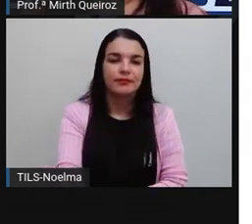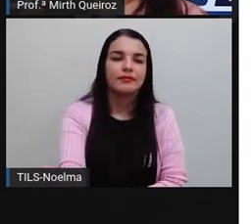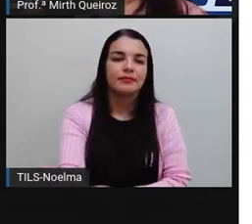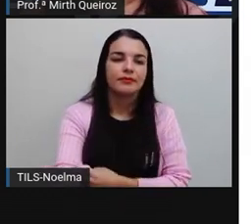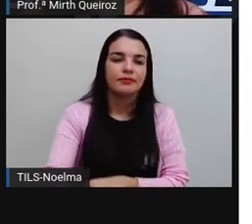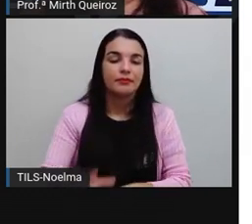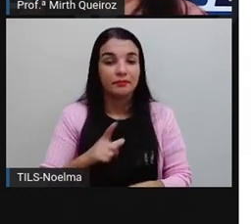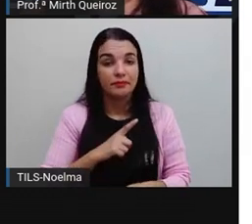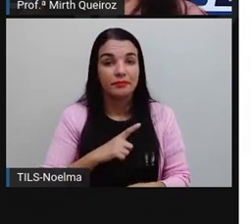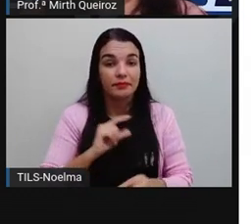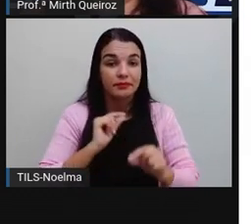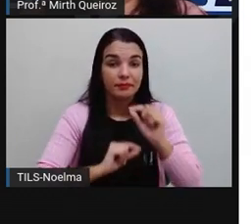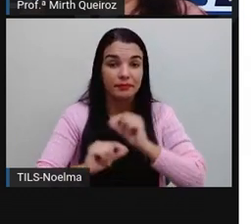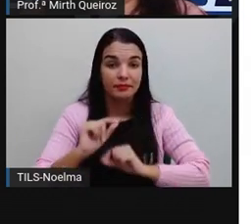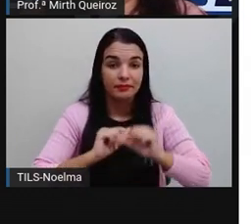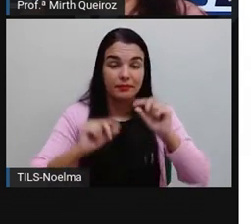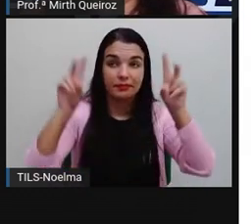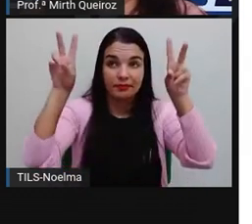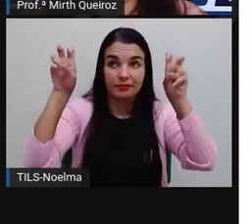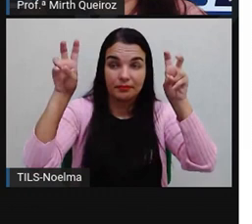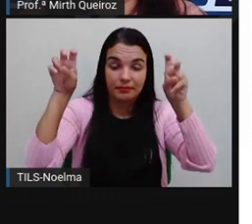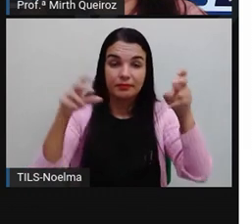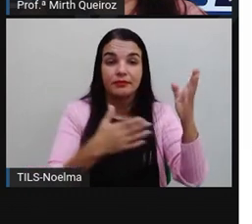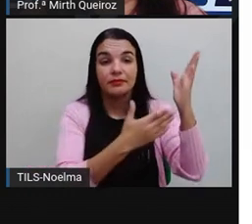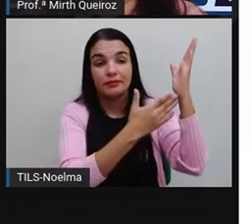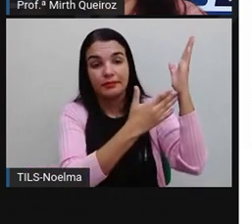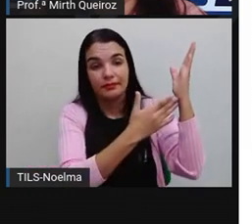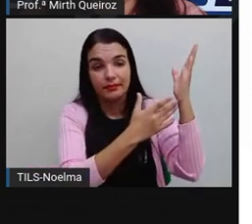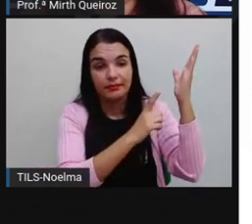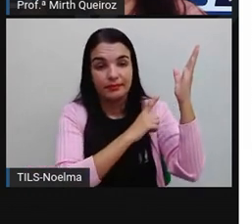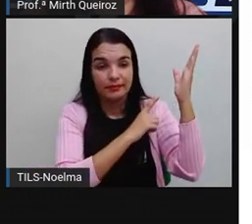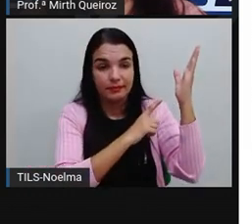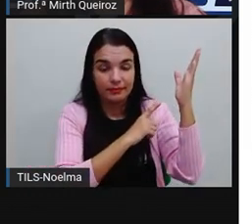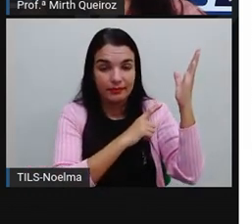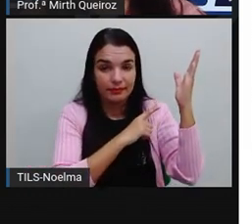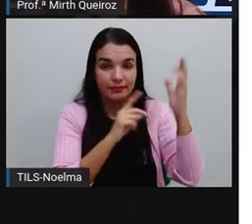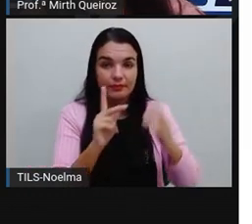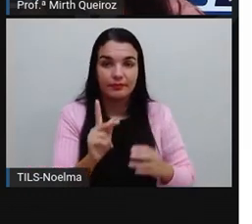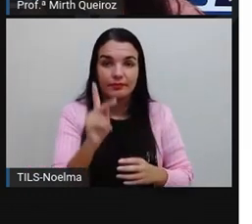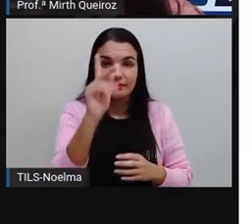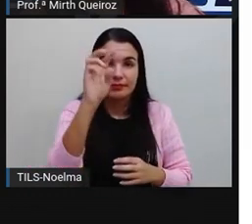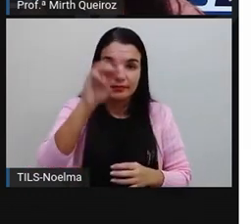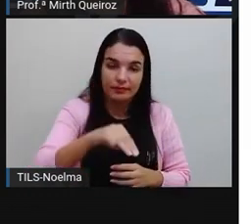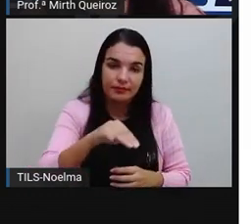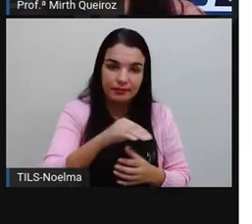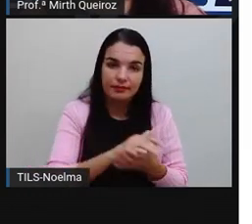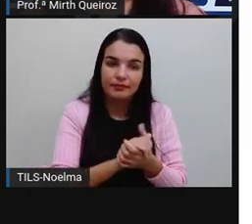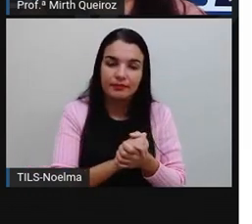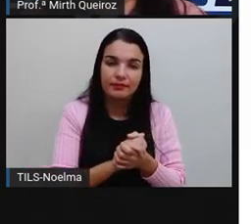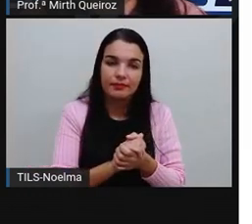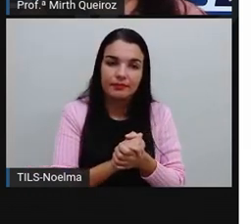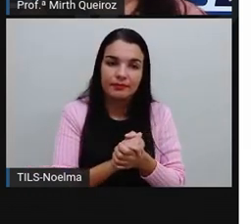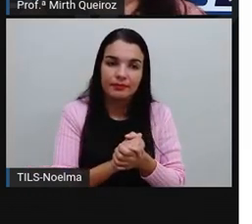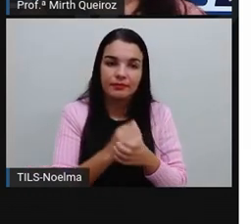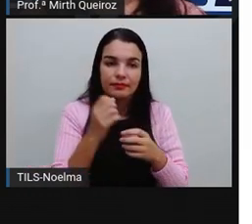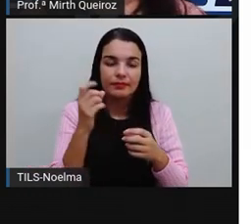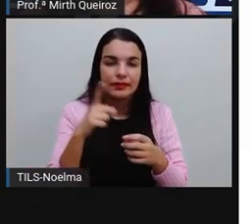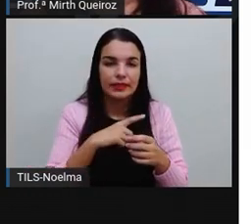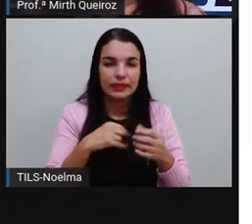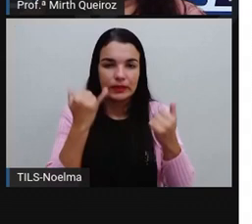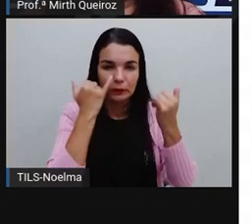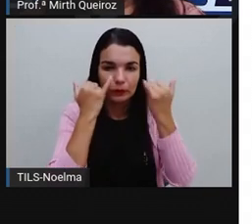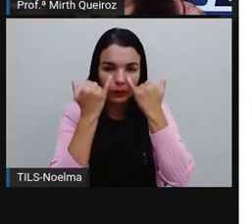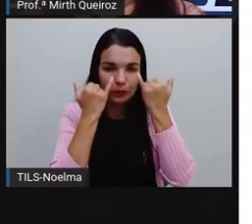Então, nós temos aqui alertas de desmatamento em janeiro, na Amazônia, em quilômetros quadrados. Que são os dados